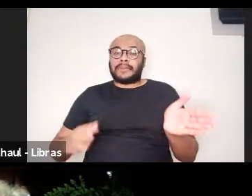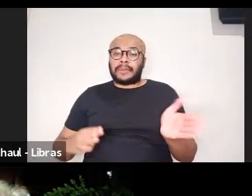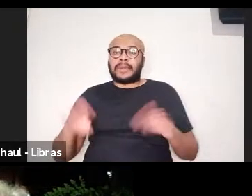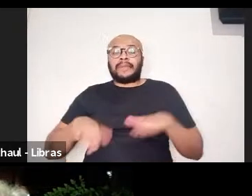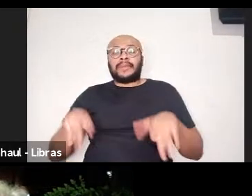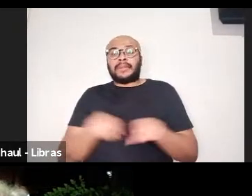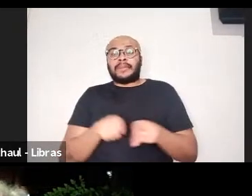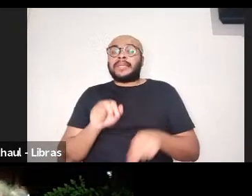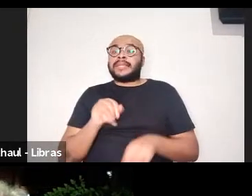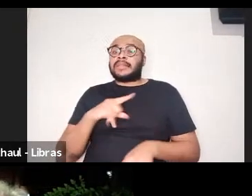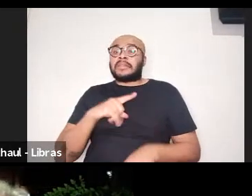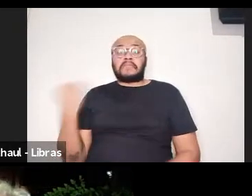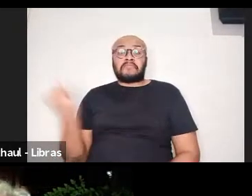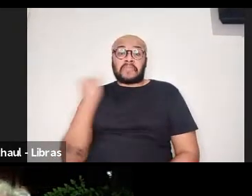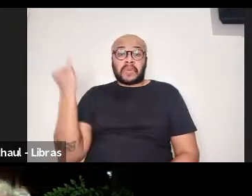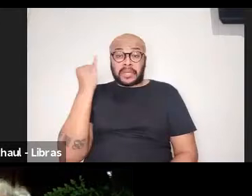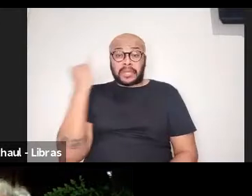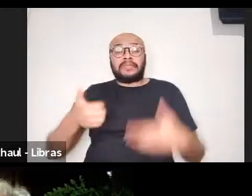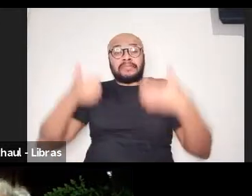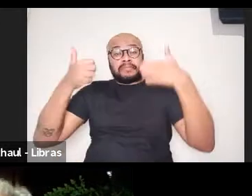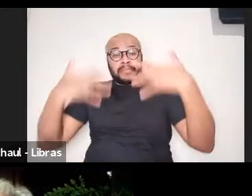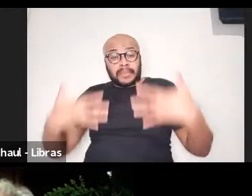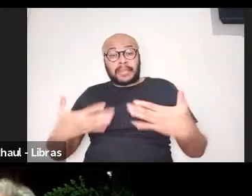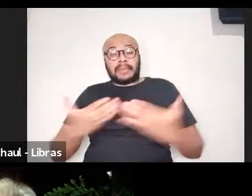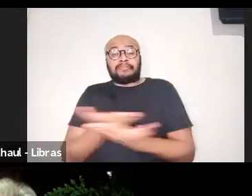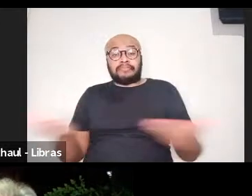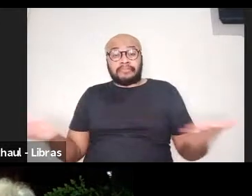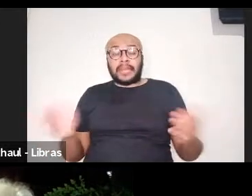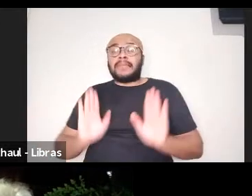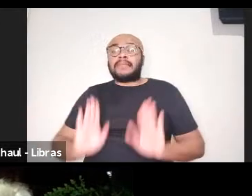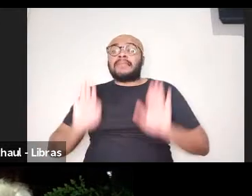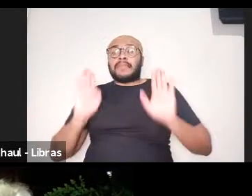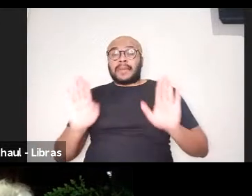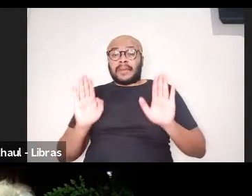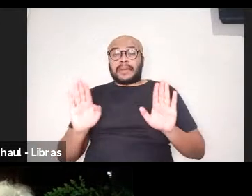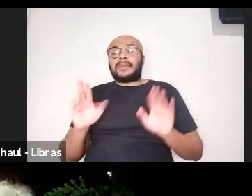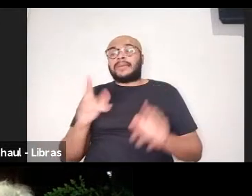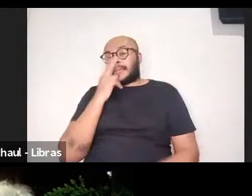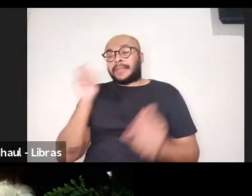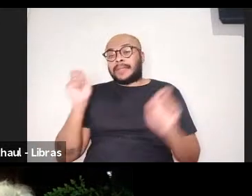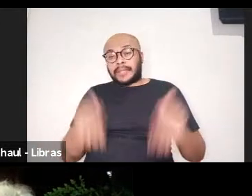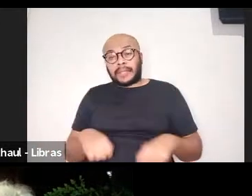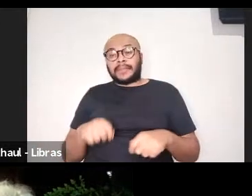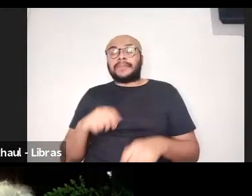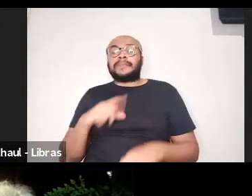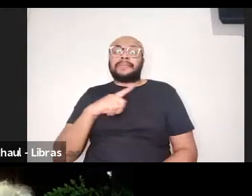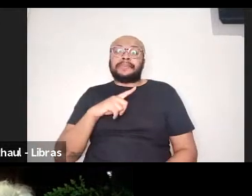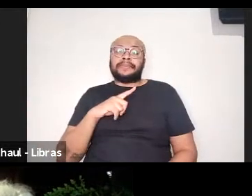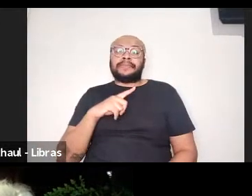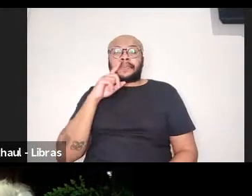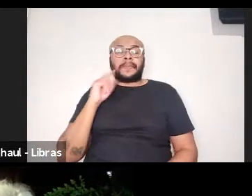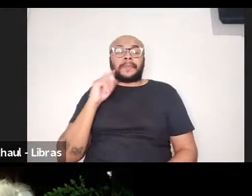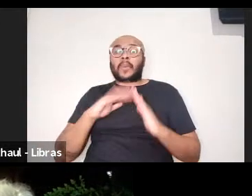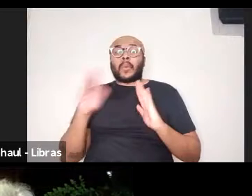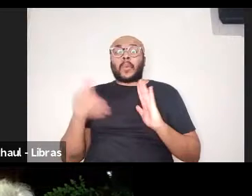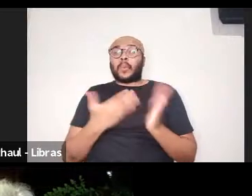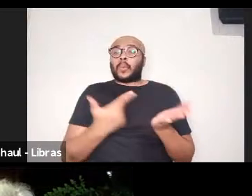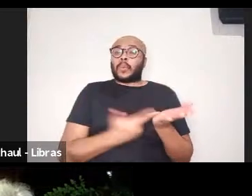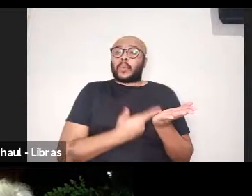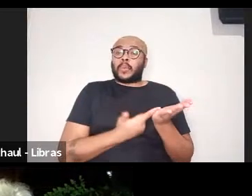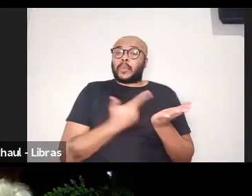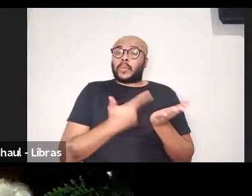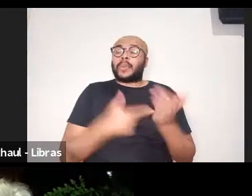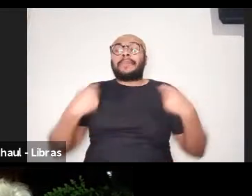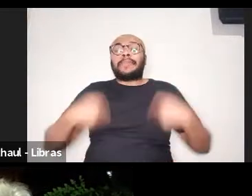se isso foi importante de destacar, a qual se adere o autor do livro, é